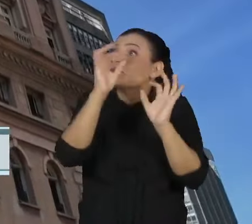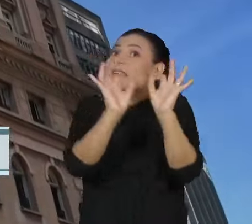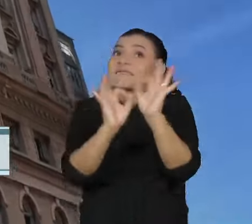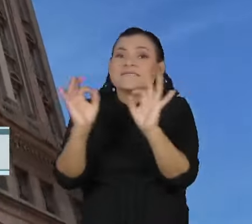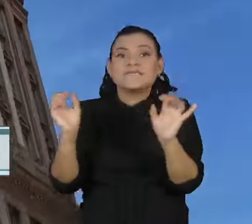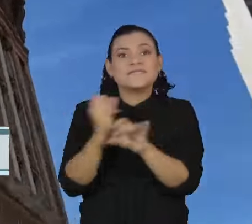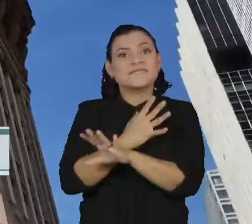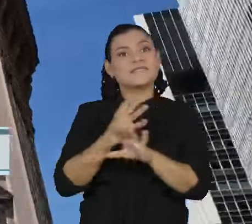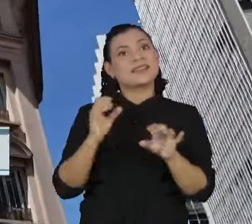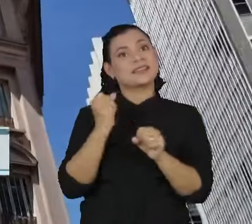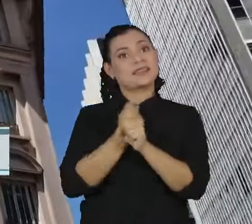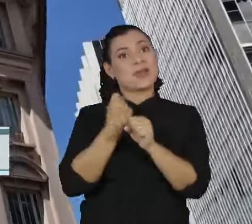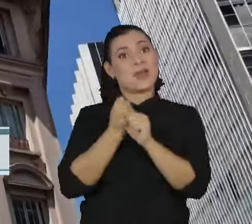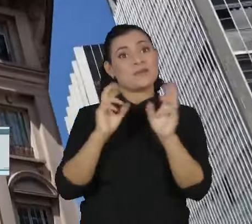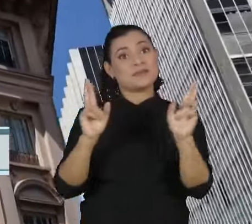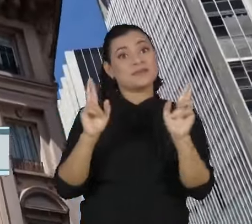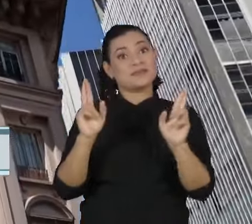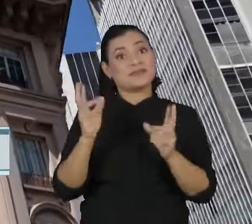edifício.